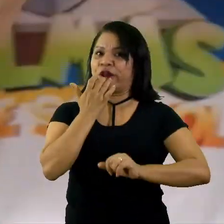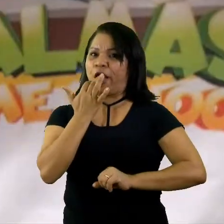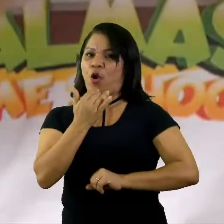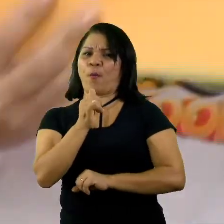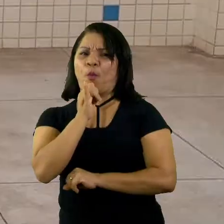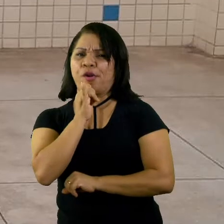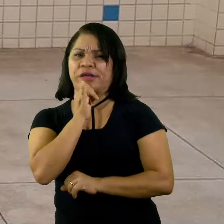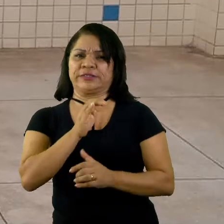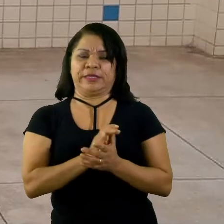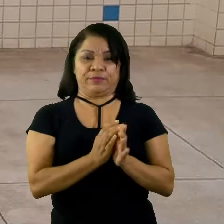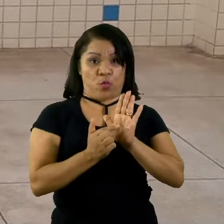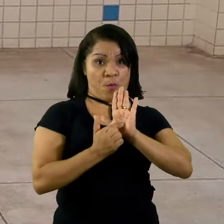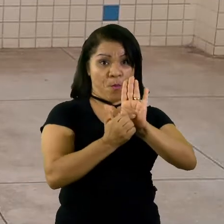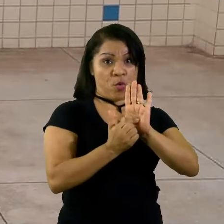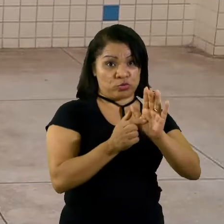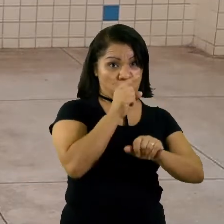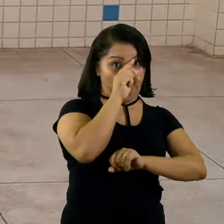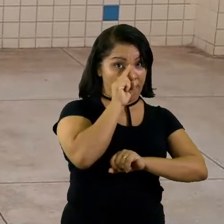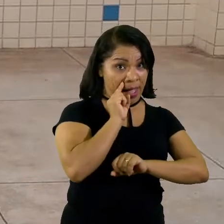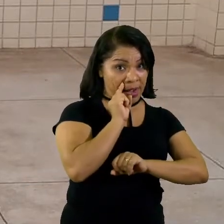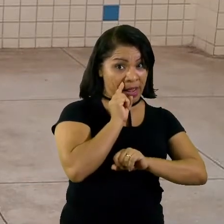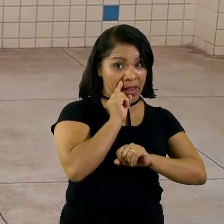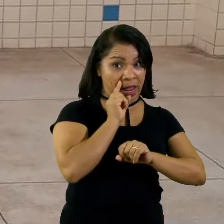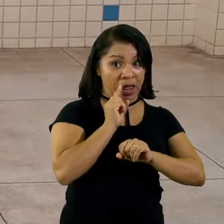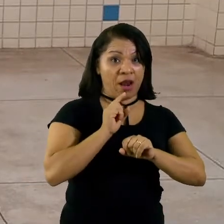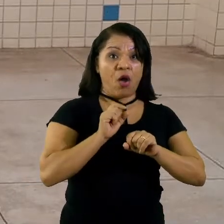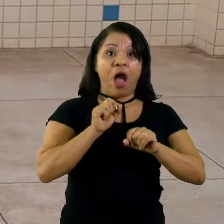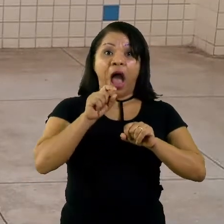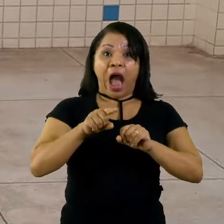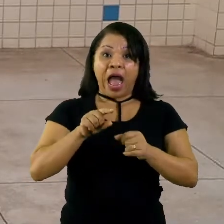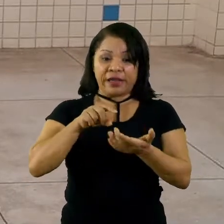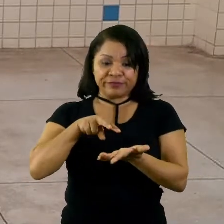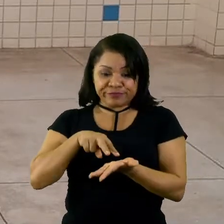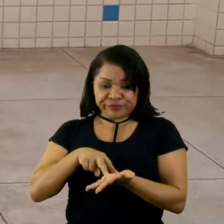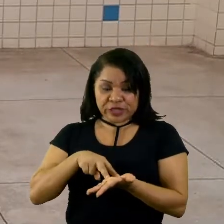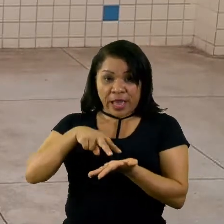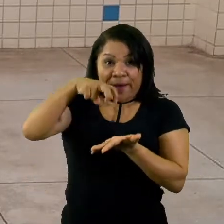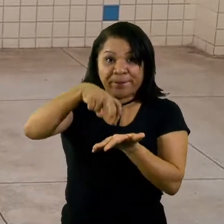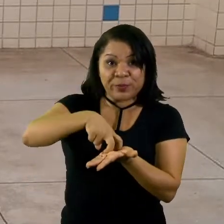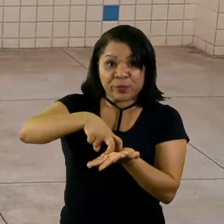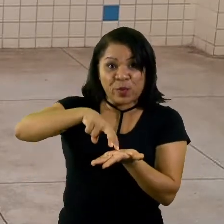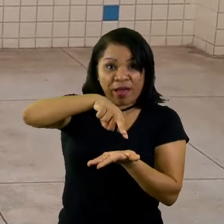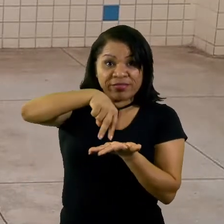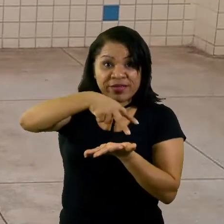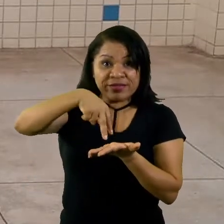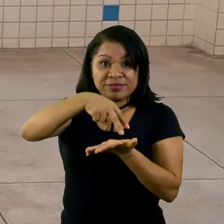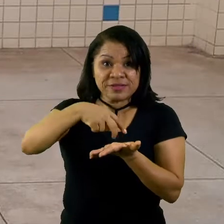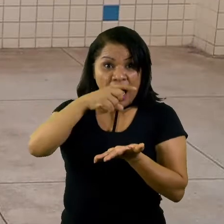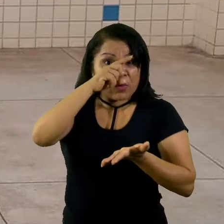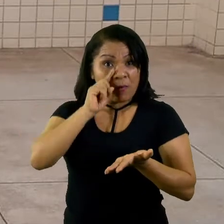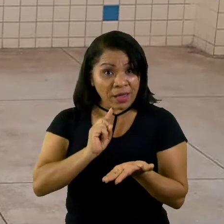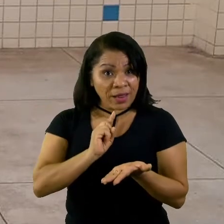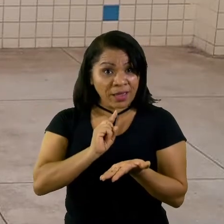mostrar aqui amarelo, você vai ter que ir lá, ó, dançar em cima do amarelo. Se ele mostrar